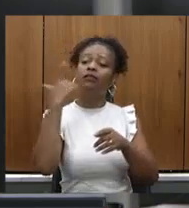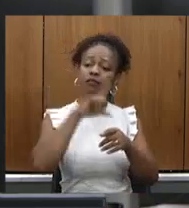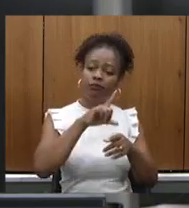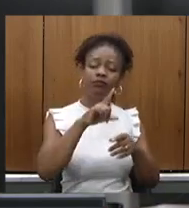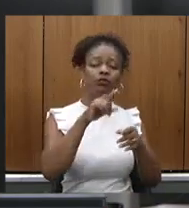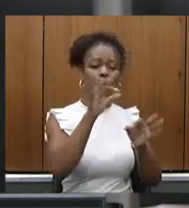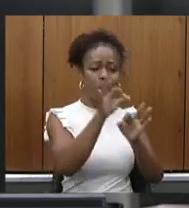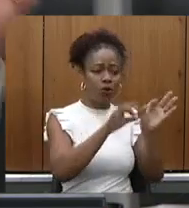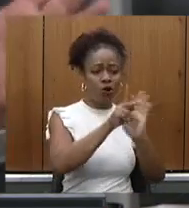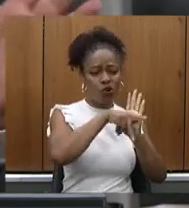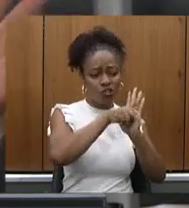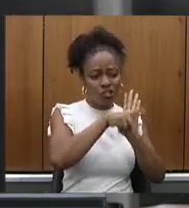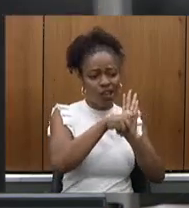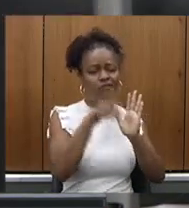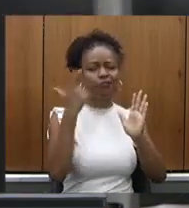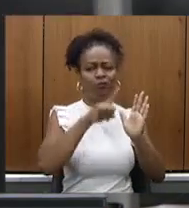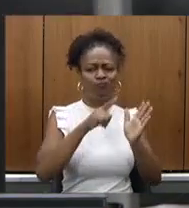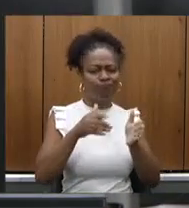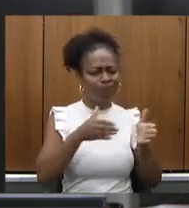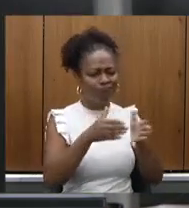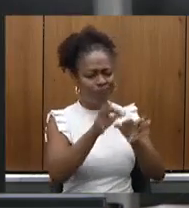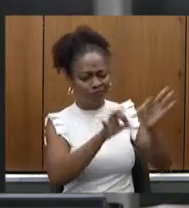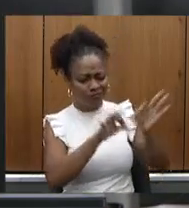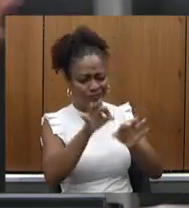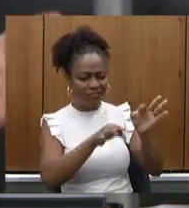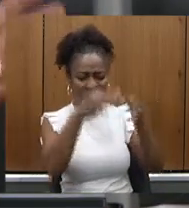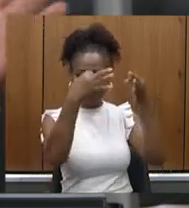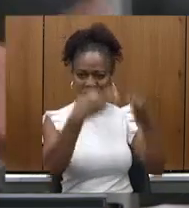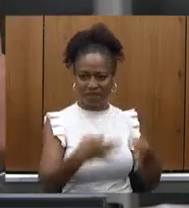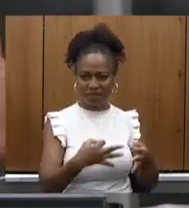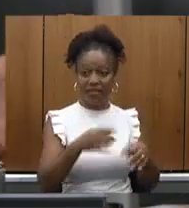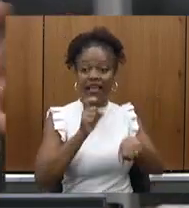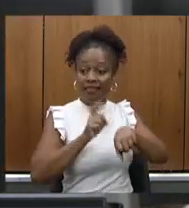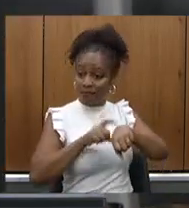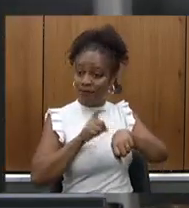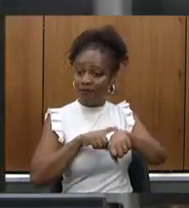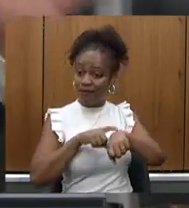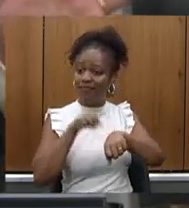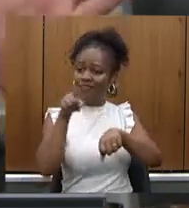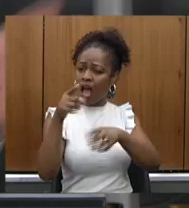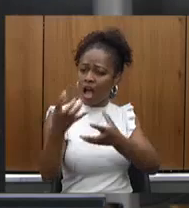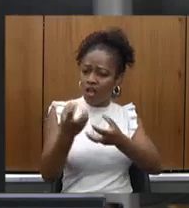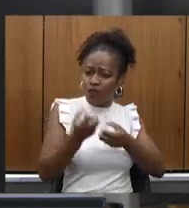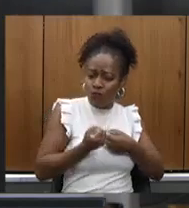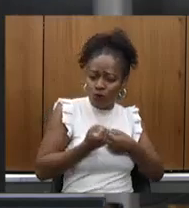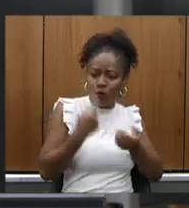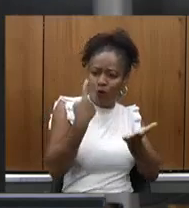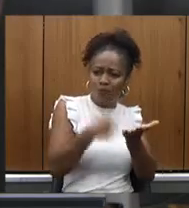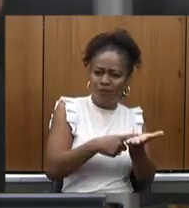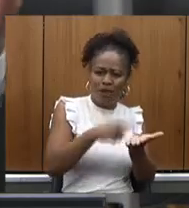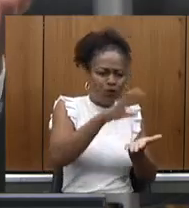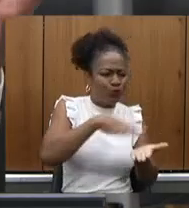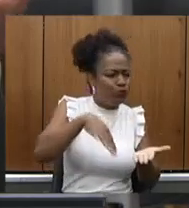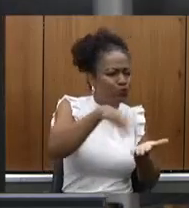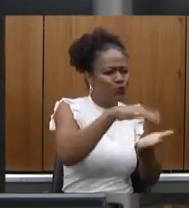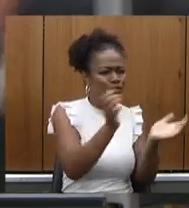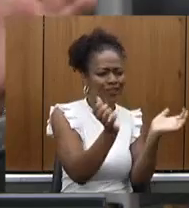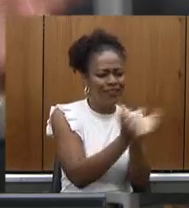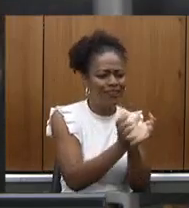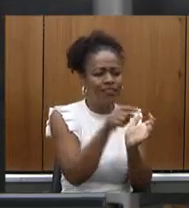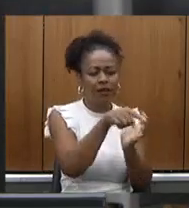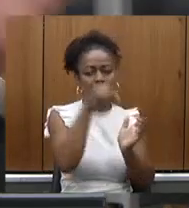projeto e naquele momento o governador assumiu um compromisso com toda a nossa região para o hospital